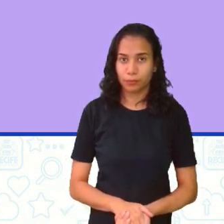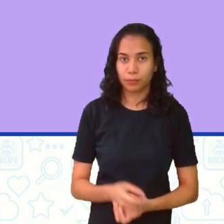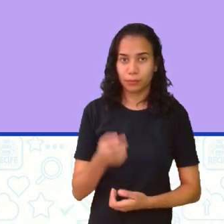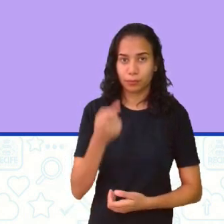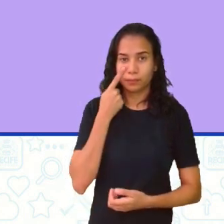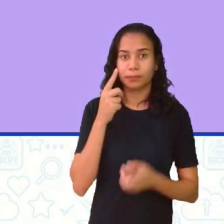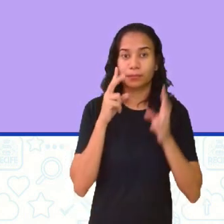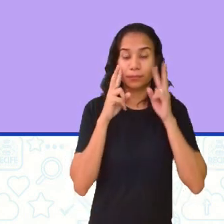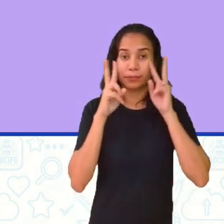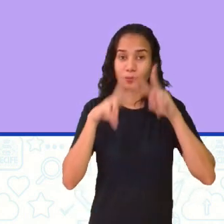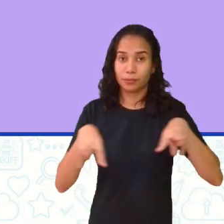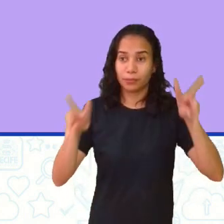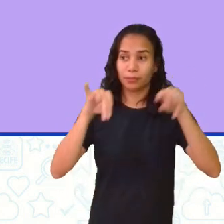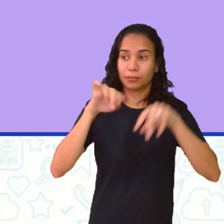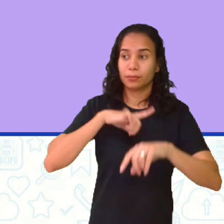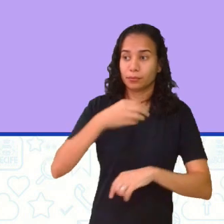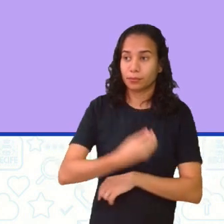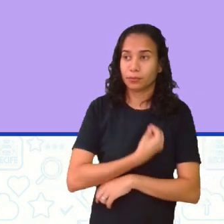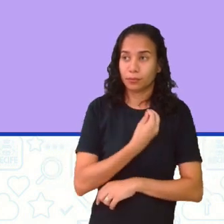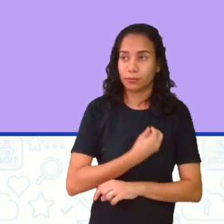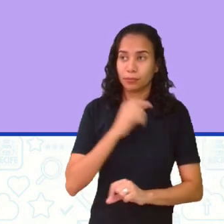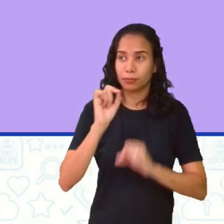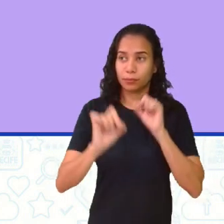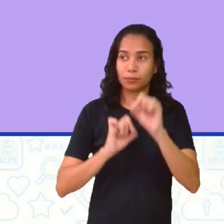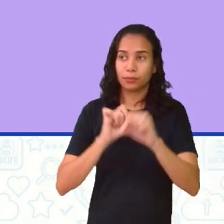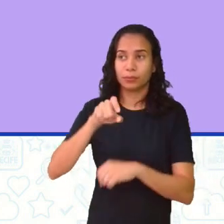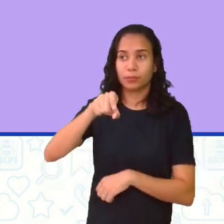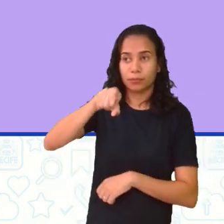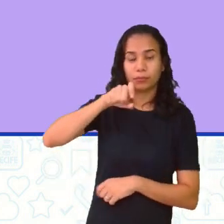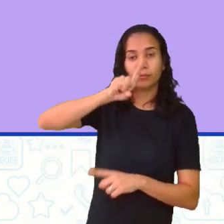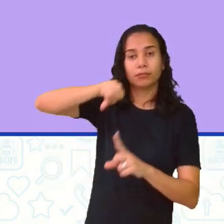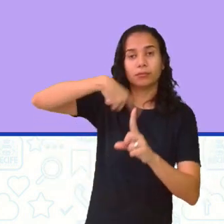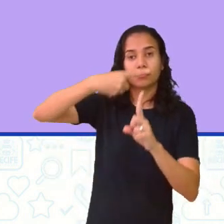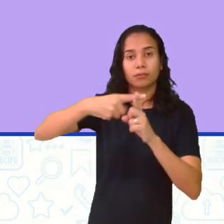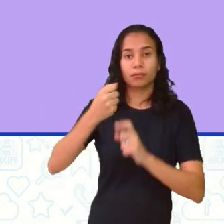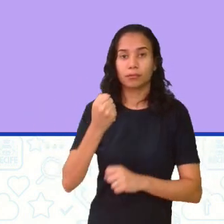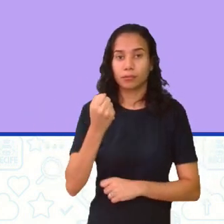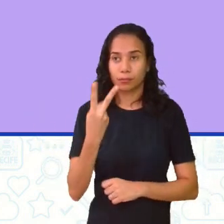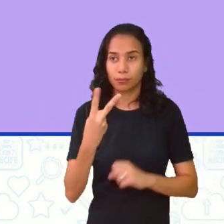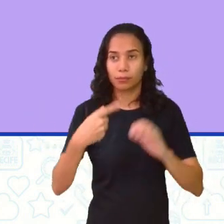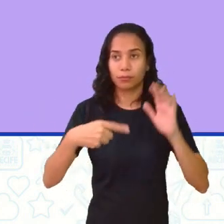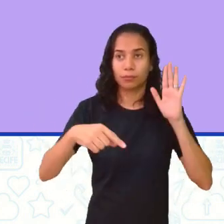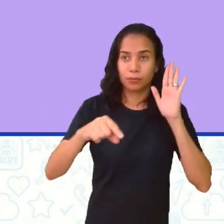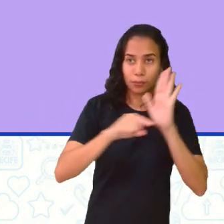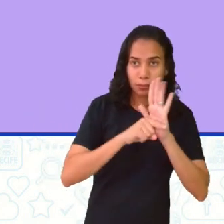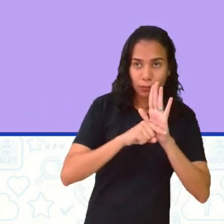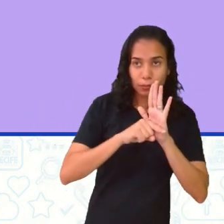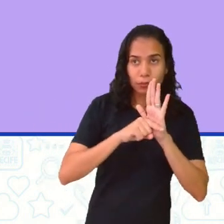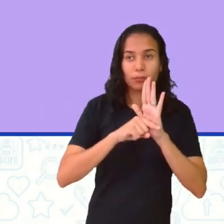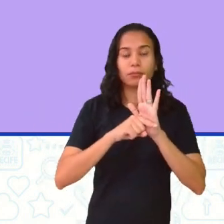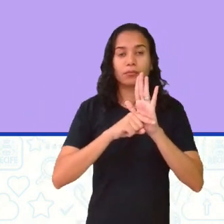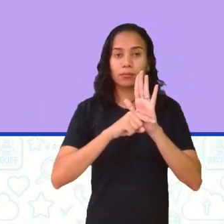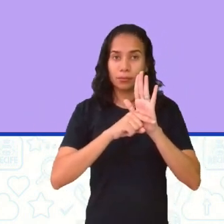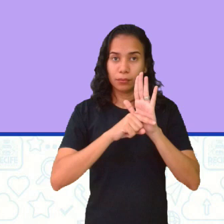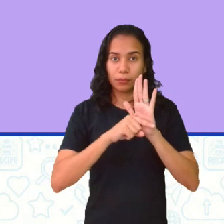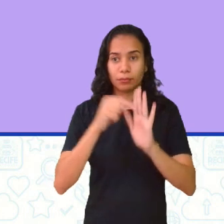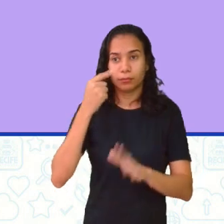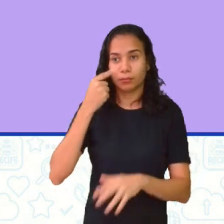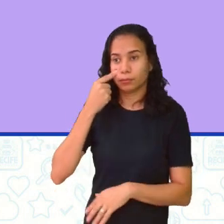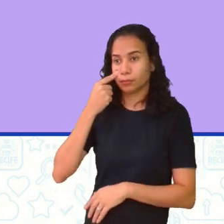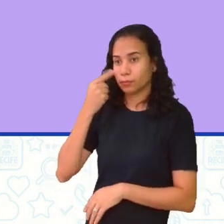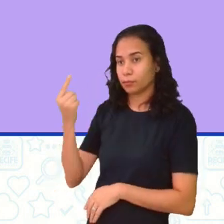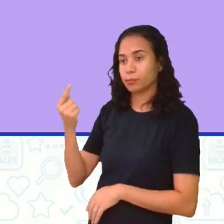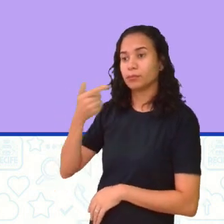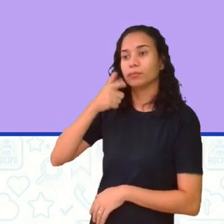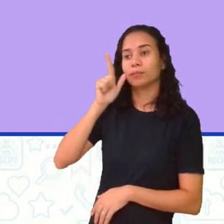Veja, aqui eu tenho X mais 2, menos... Olha, que